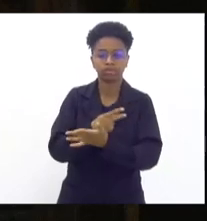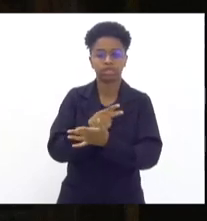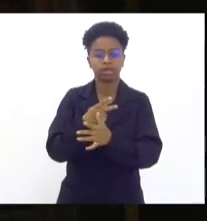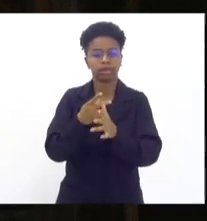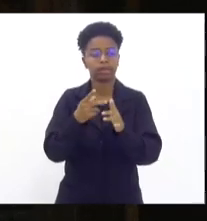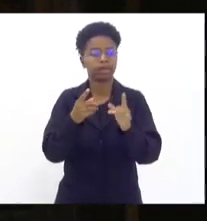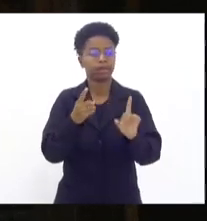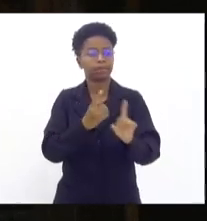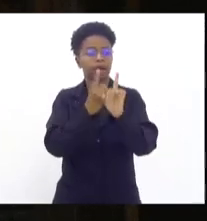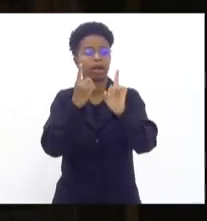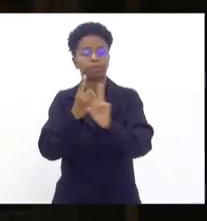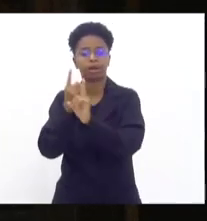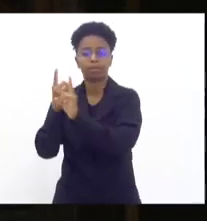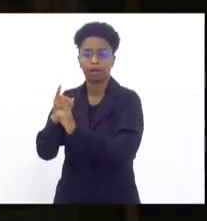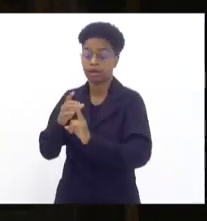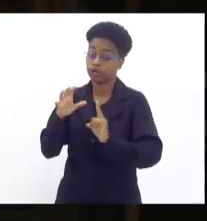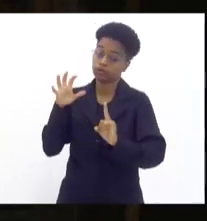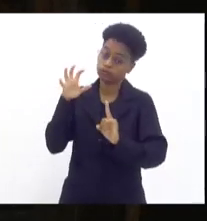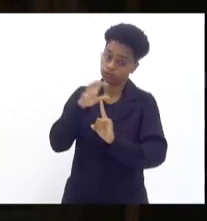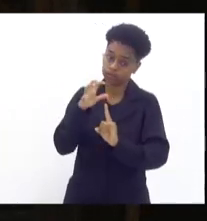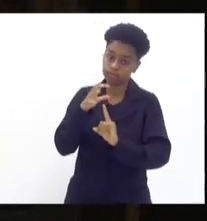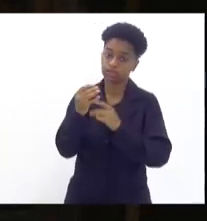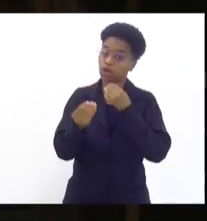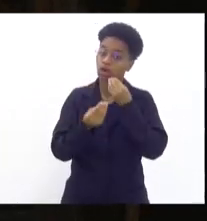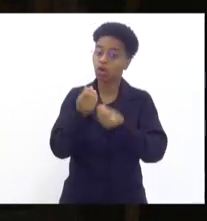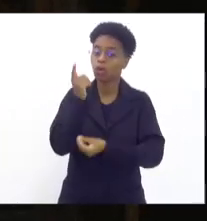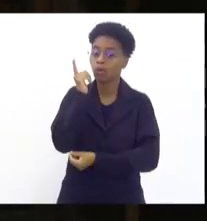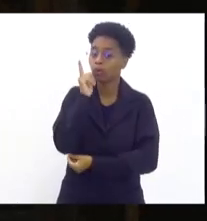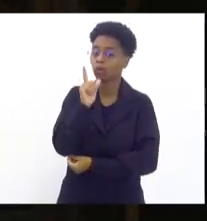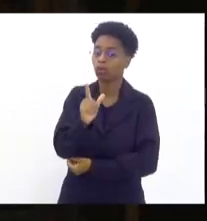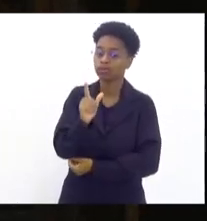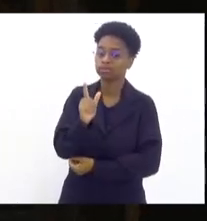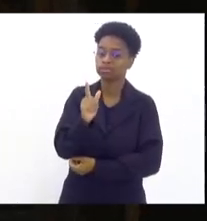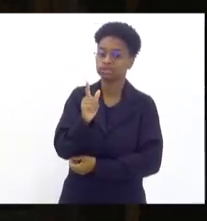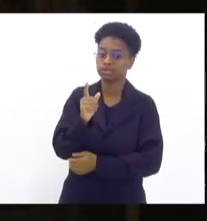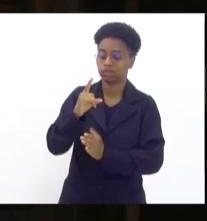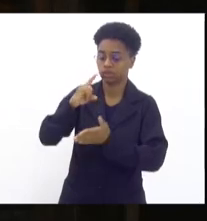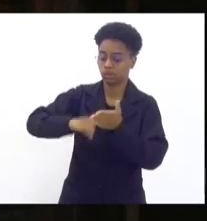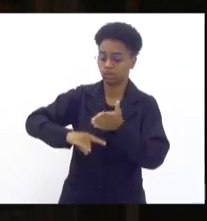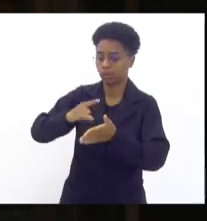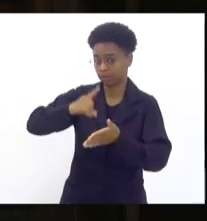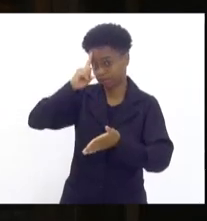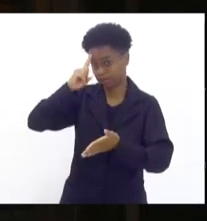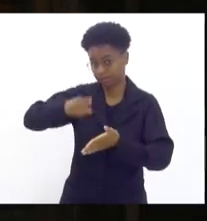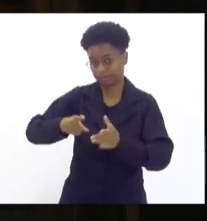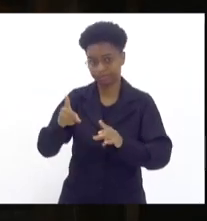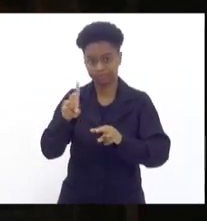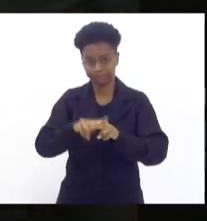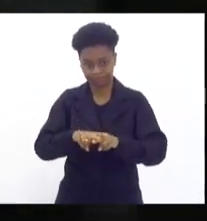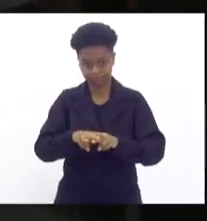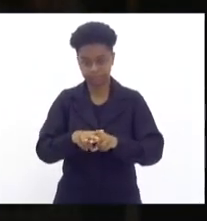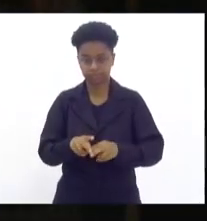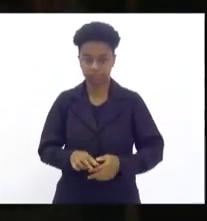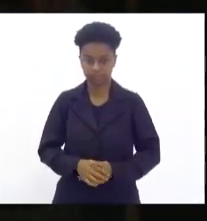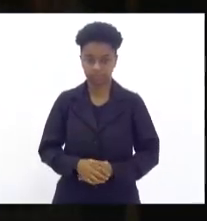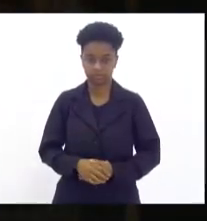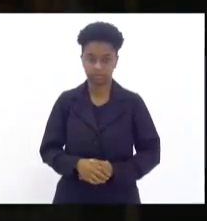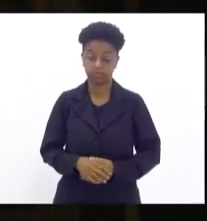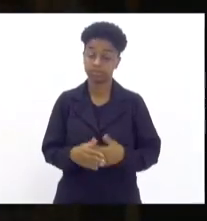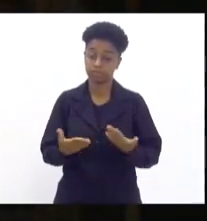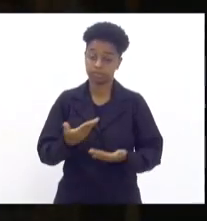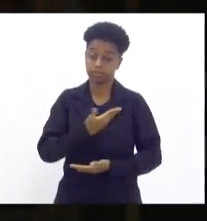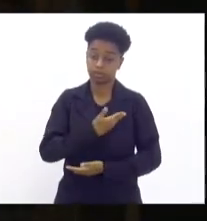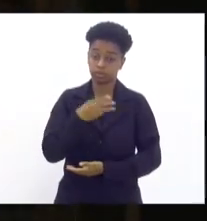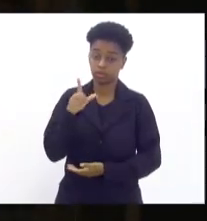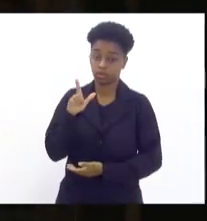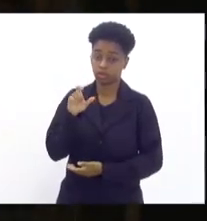senhores, impacta diretamente na obtenção de mandados de prisão. O colega aqui, o coronel Lorival,